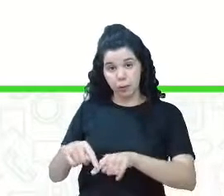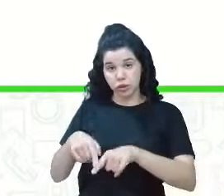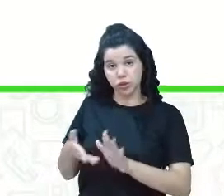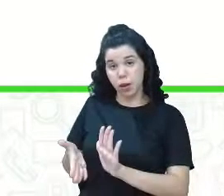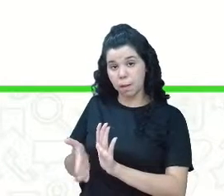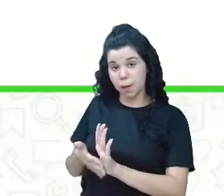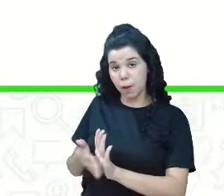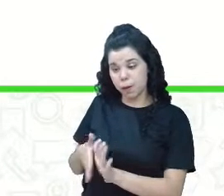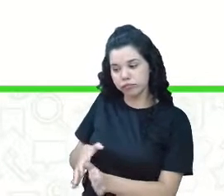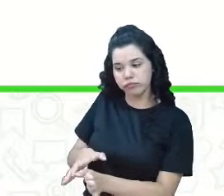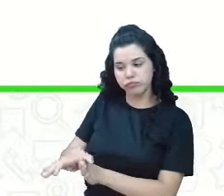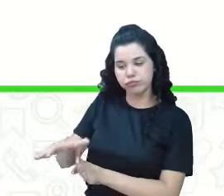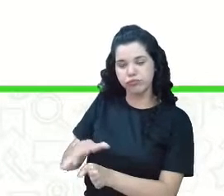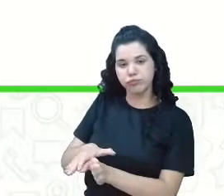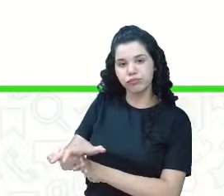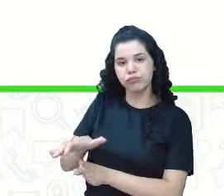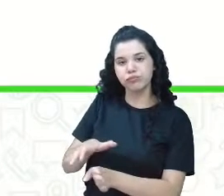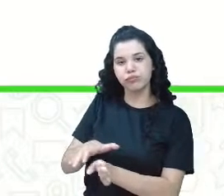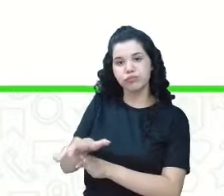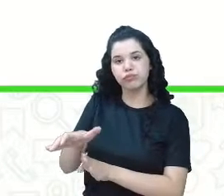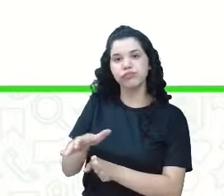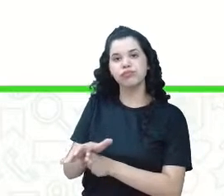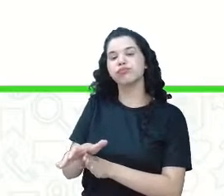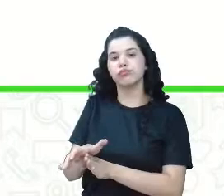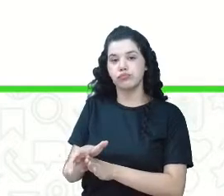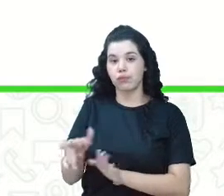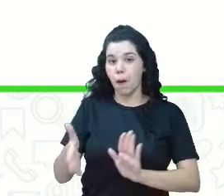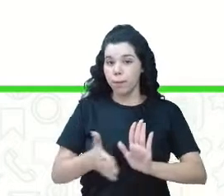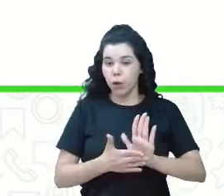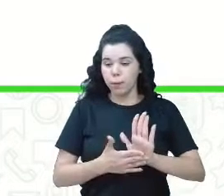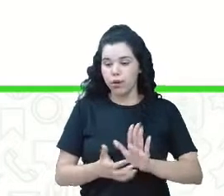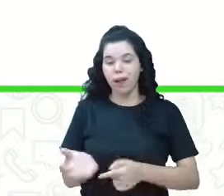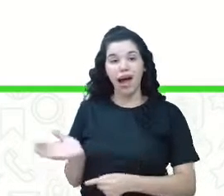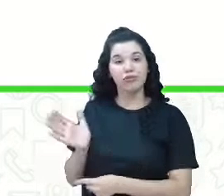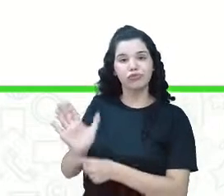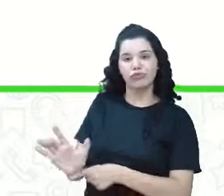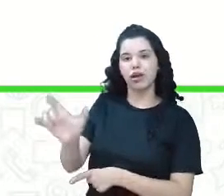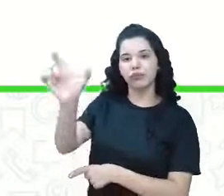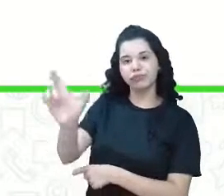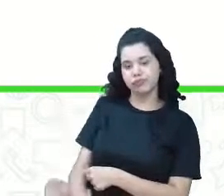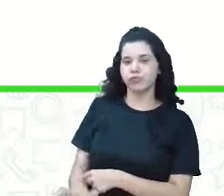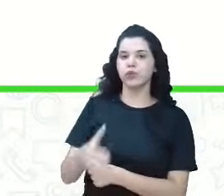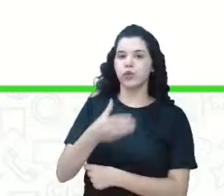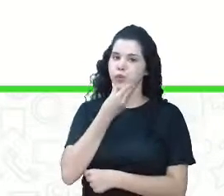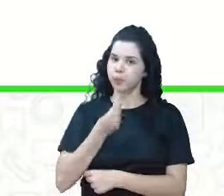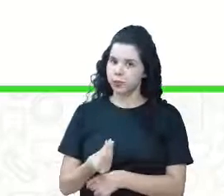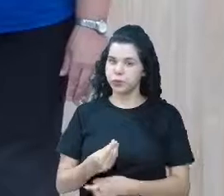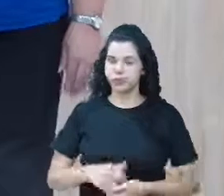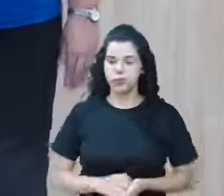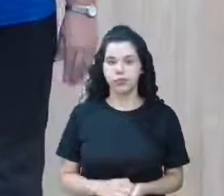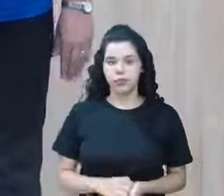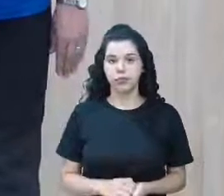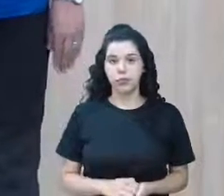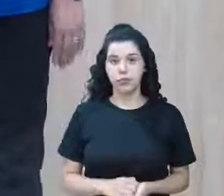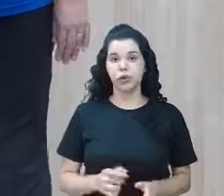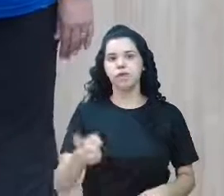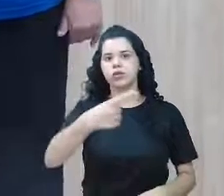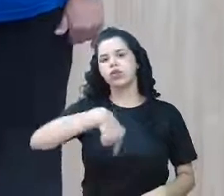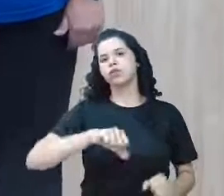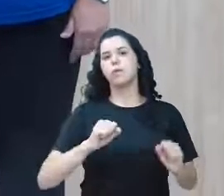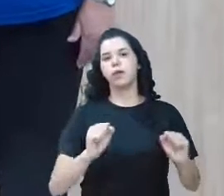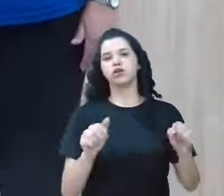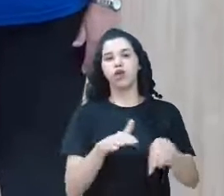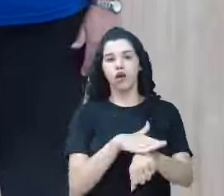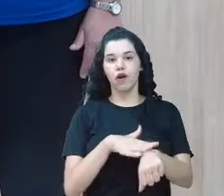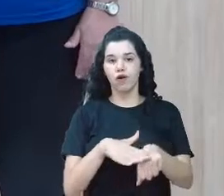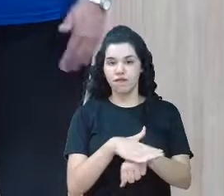mercado ações que podem ajudá-lo a resolver o seu problema. Então, converse aí com os